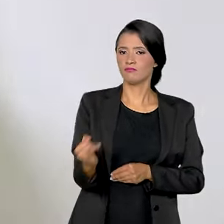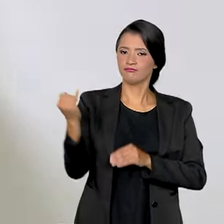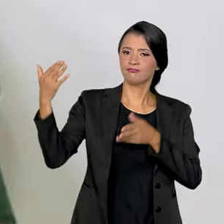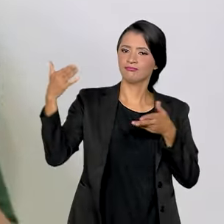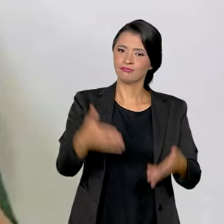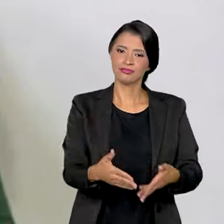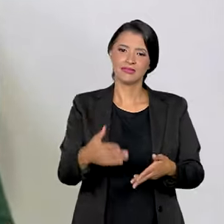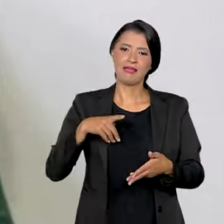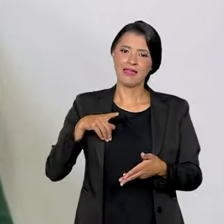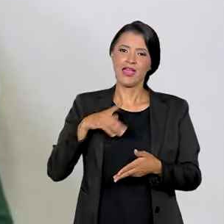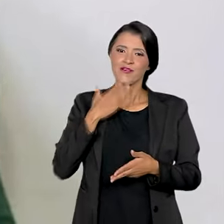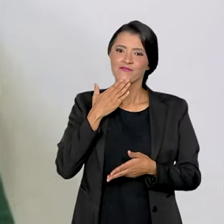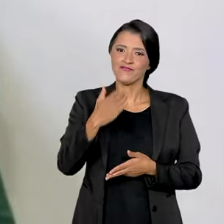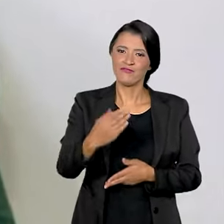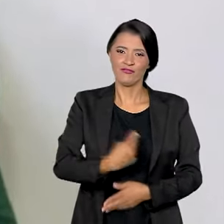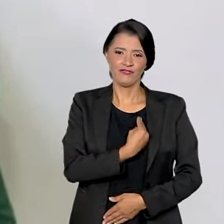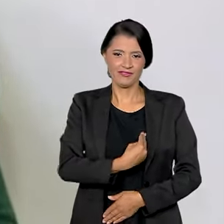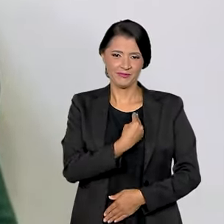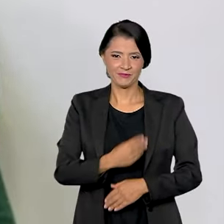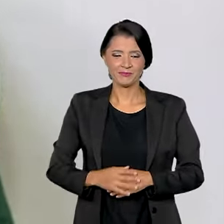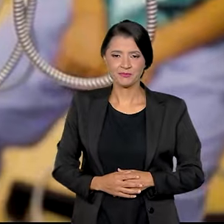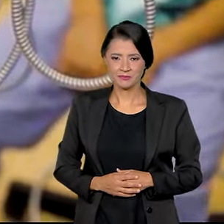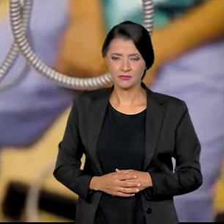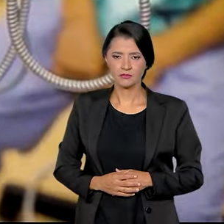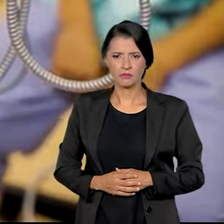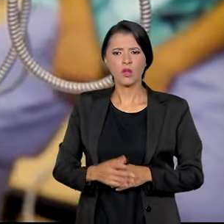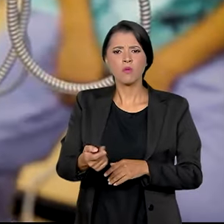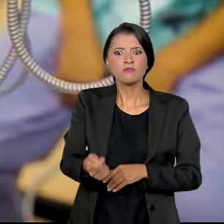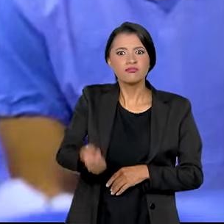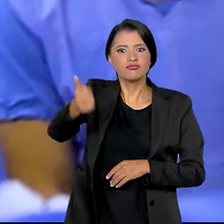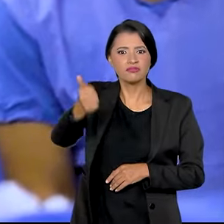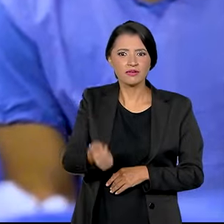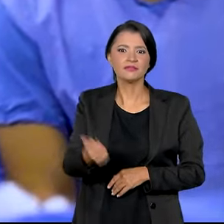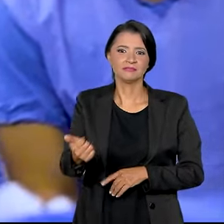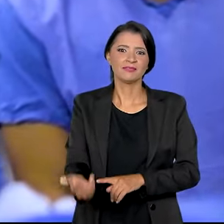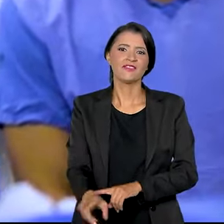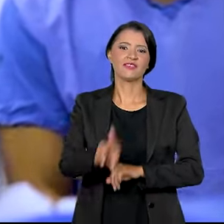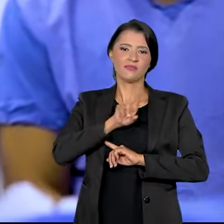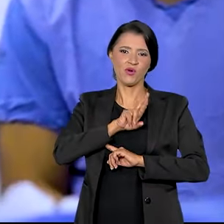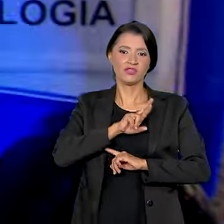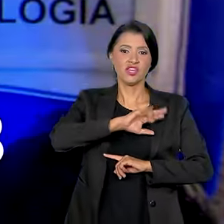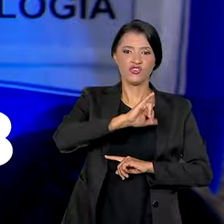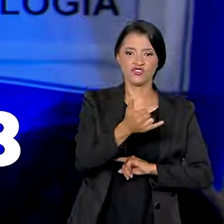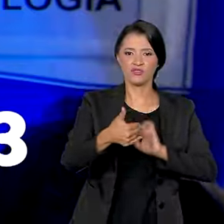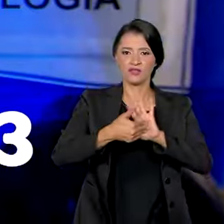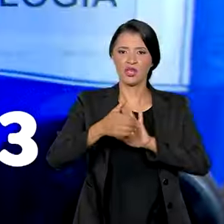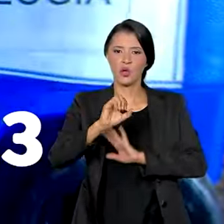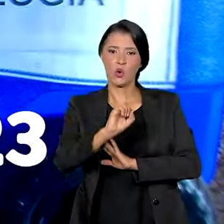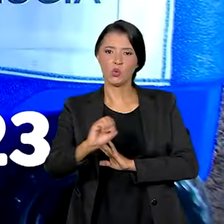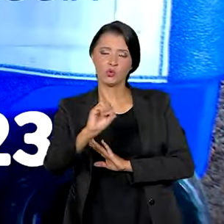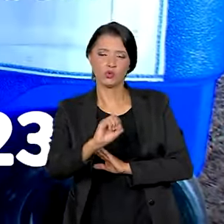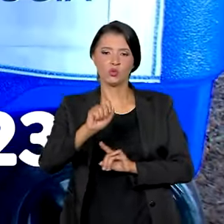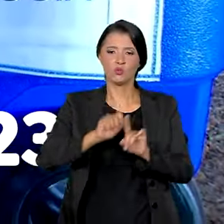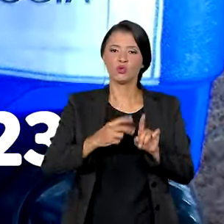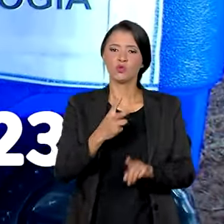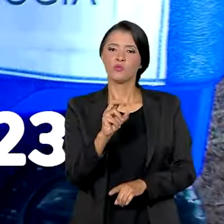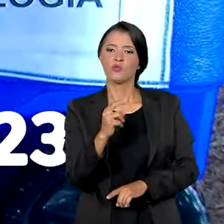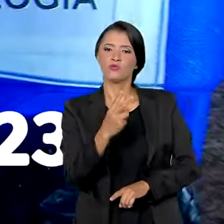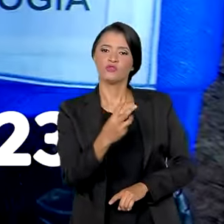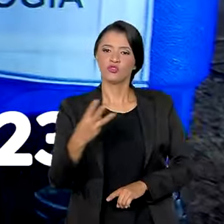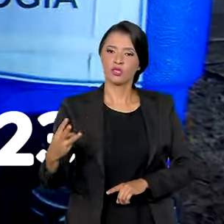participação. É a luta pela vida. O apelo surtiu efeito. De janeiro a outubro de